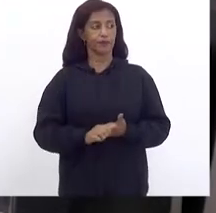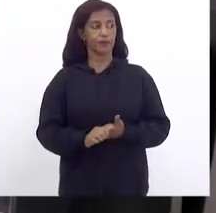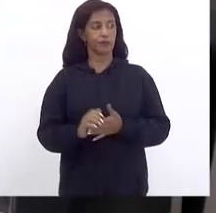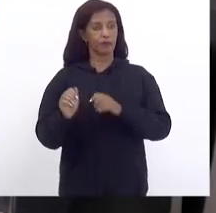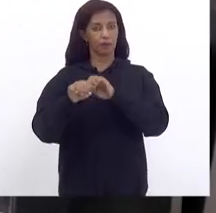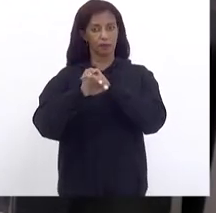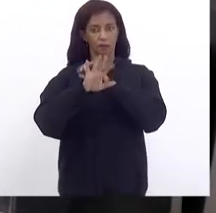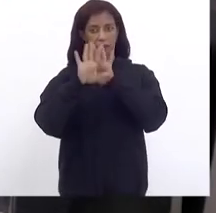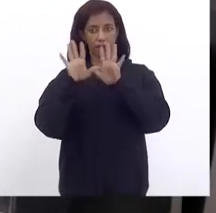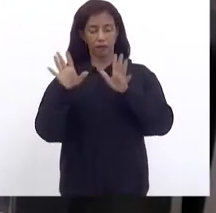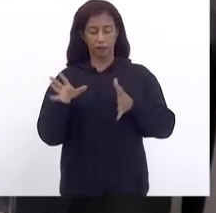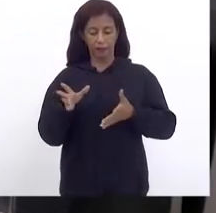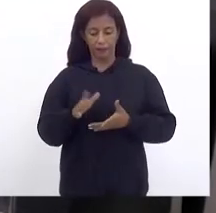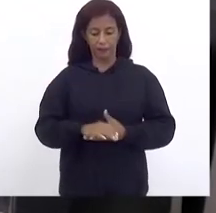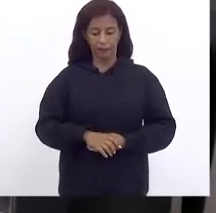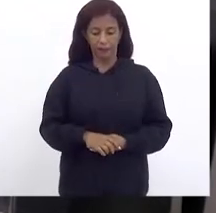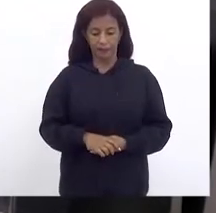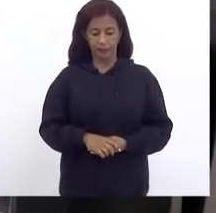bem claro